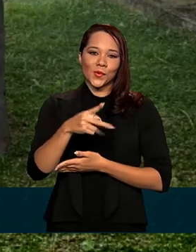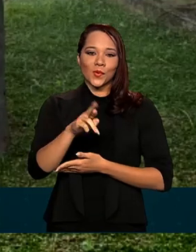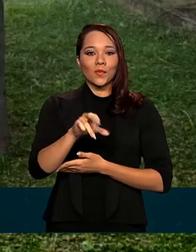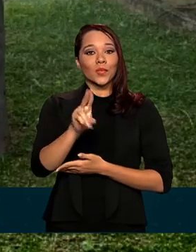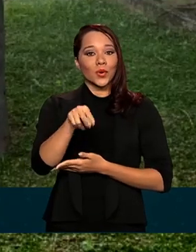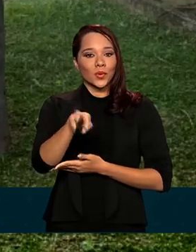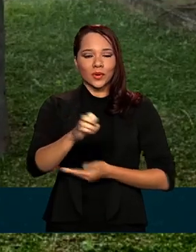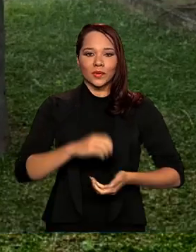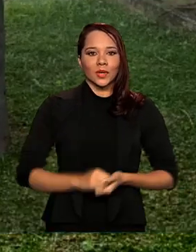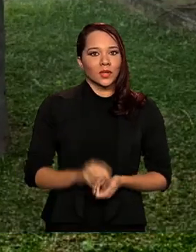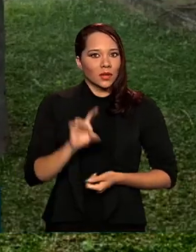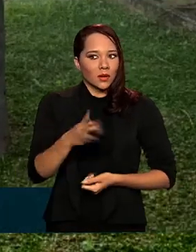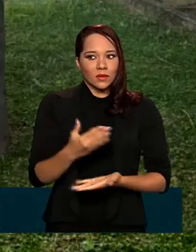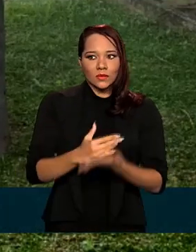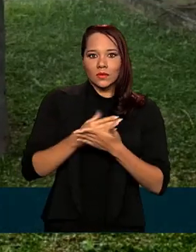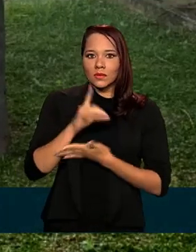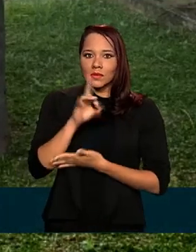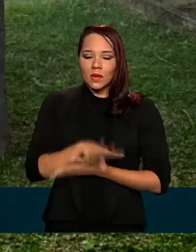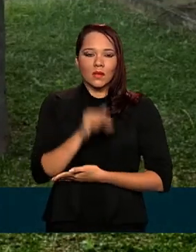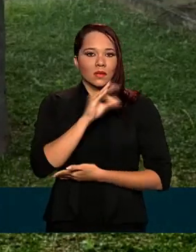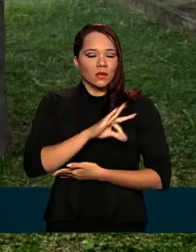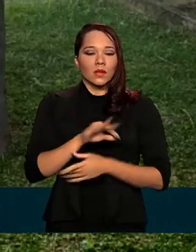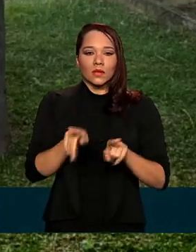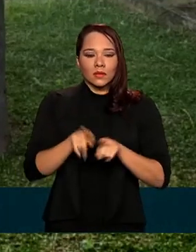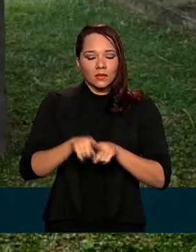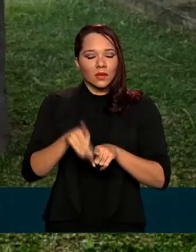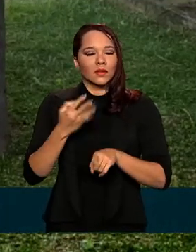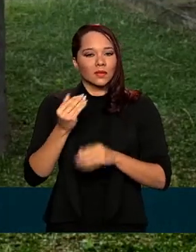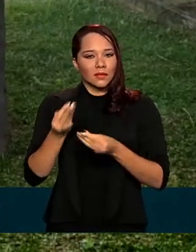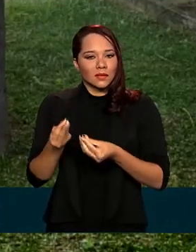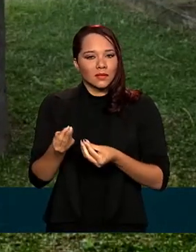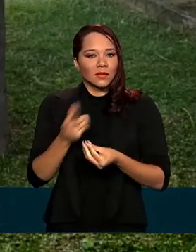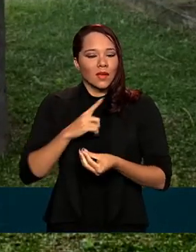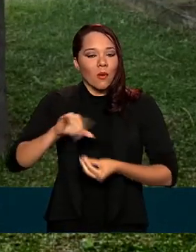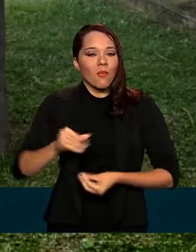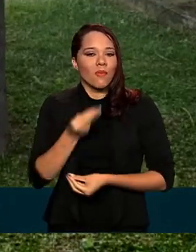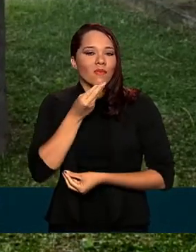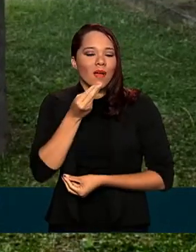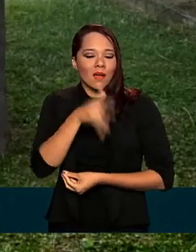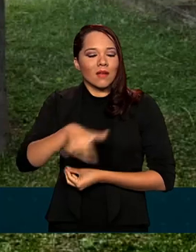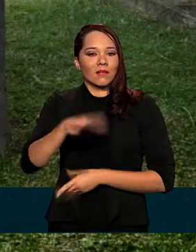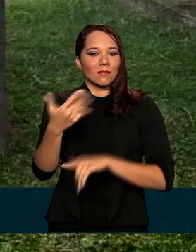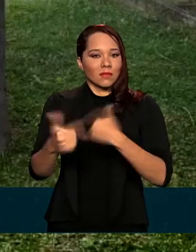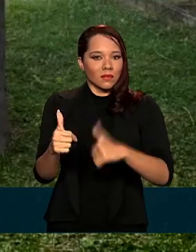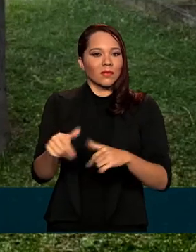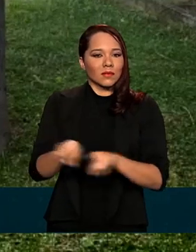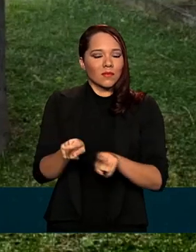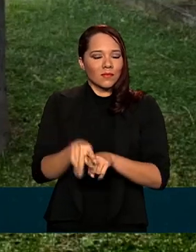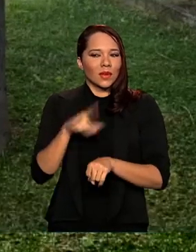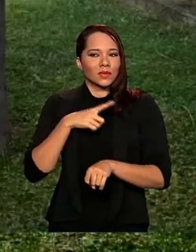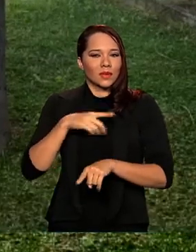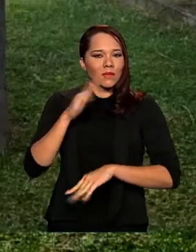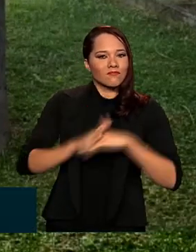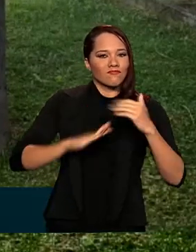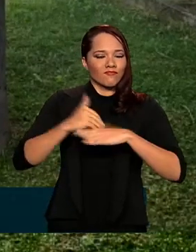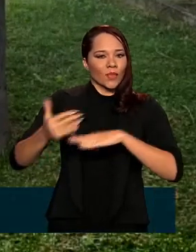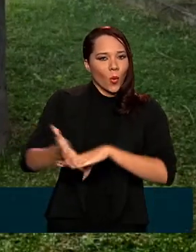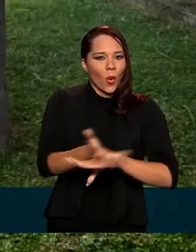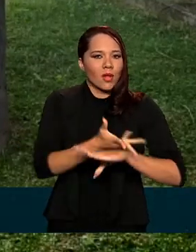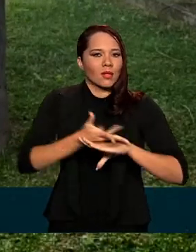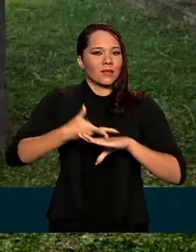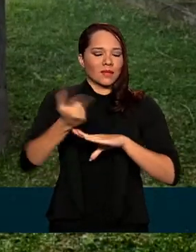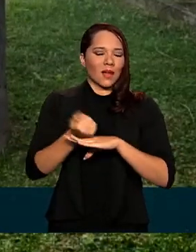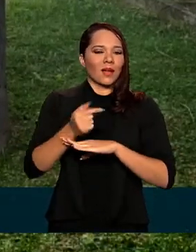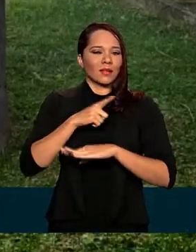Ele transfere mais do que renda, ele transfere oportunidade, uma oportunidade de você se colocar no mercado de trabalho, de você se qualificar e de ter bons